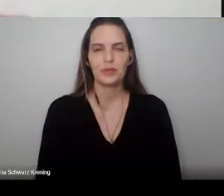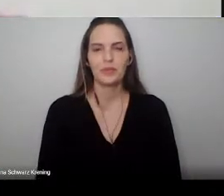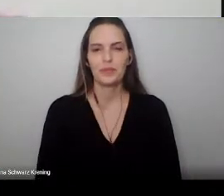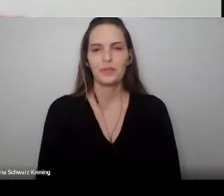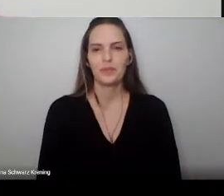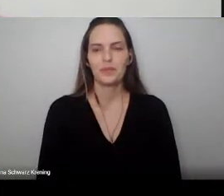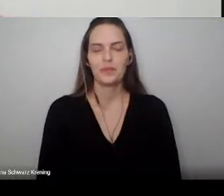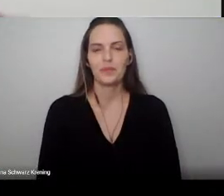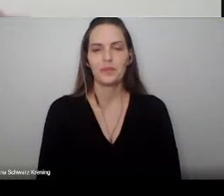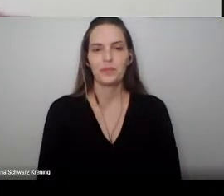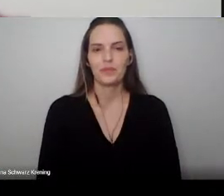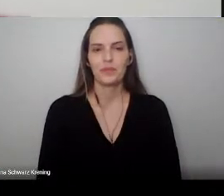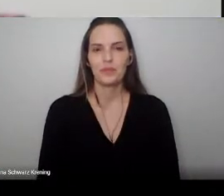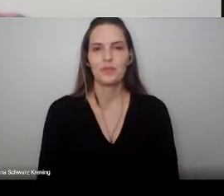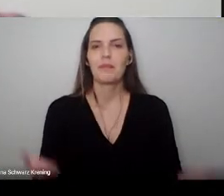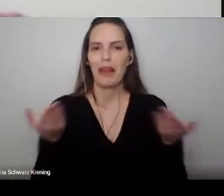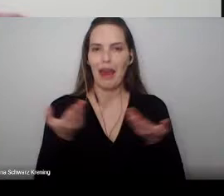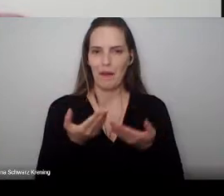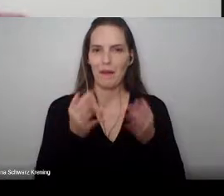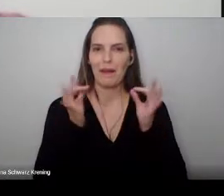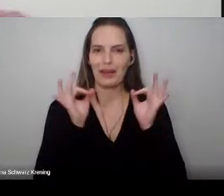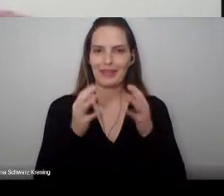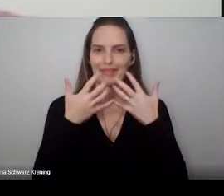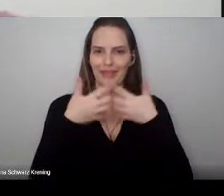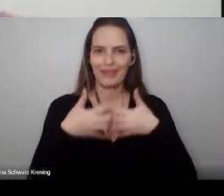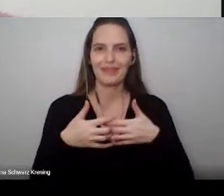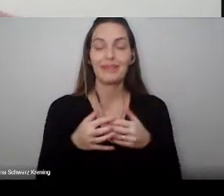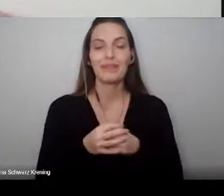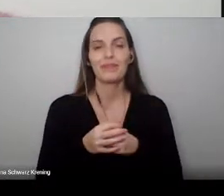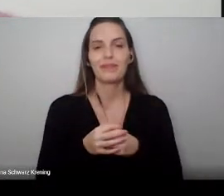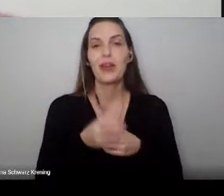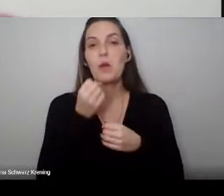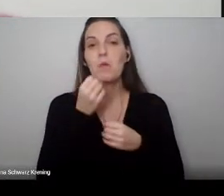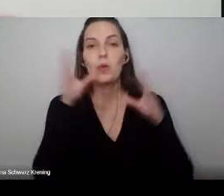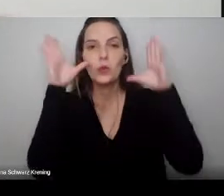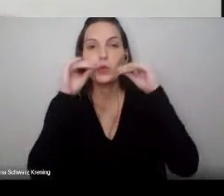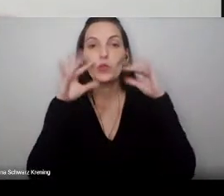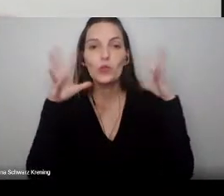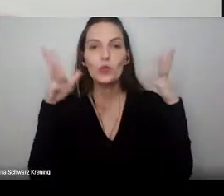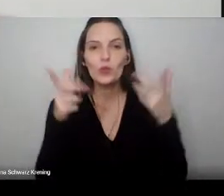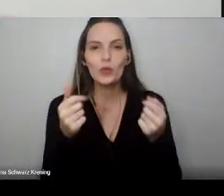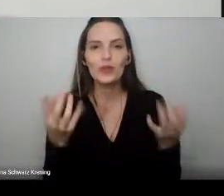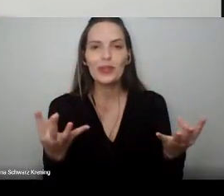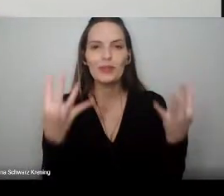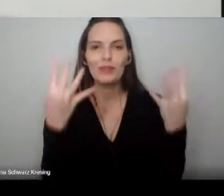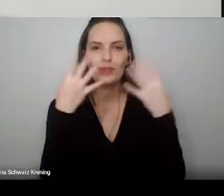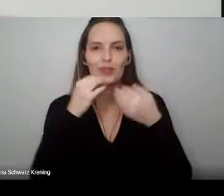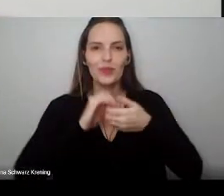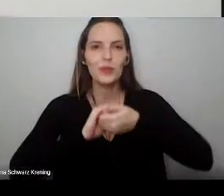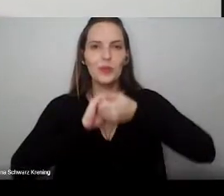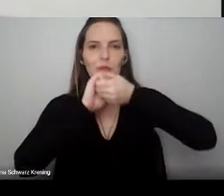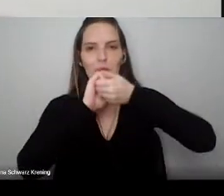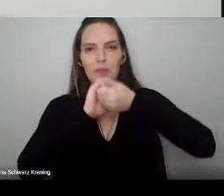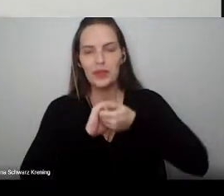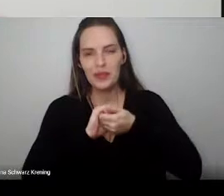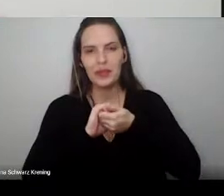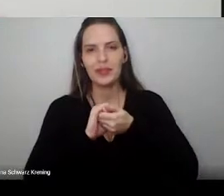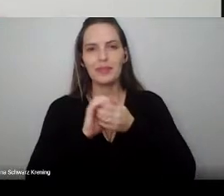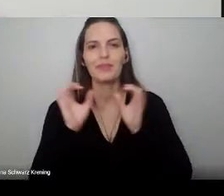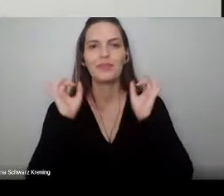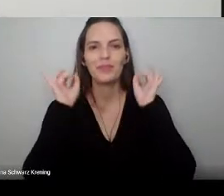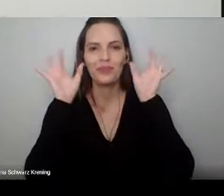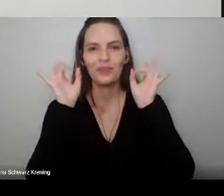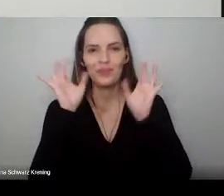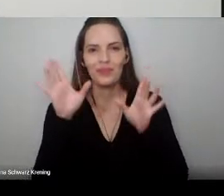Agora sim. Boa noite a todos que nos acompanham. Meus cumprimentos à magnífica reitora professora